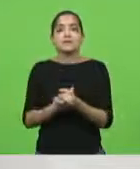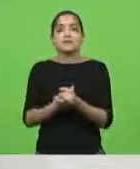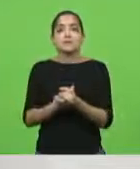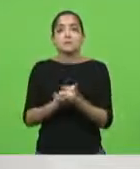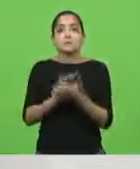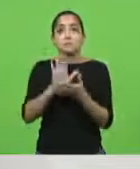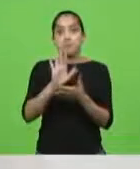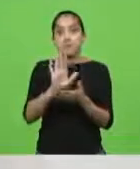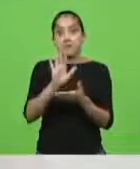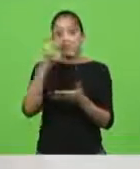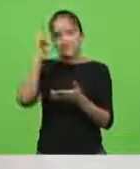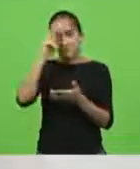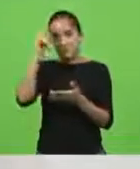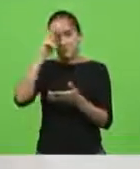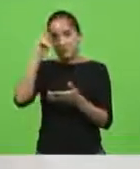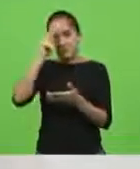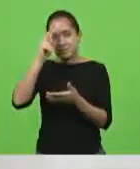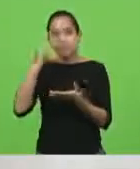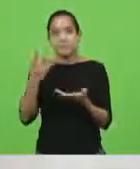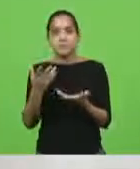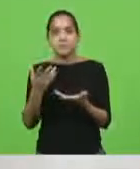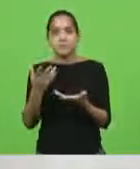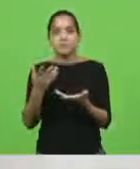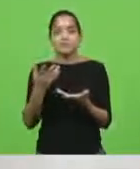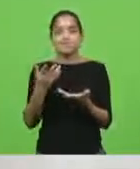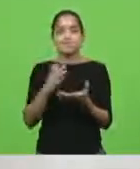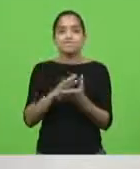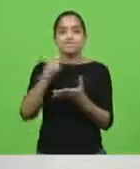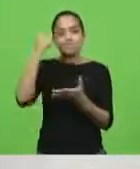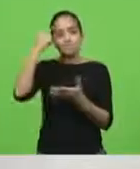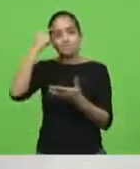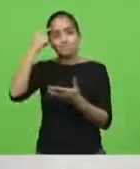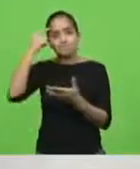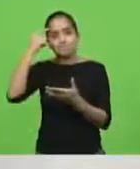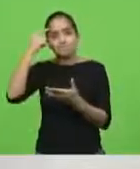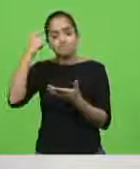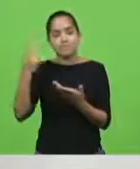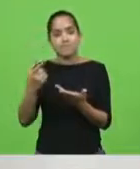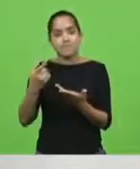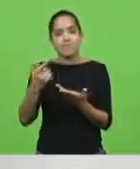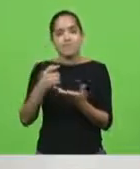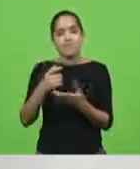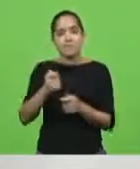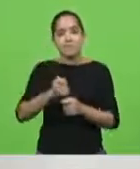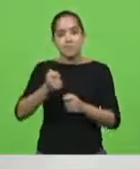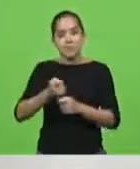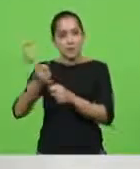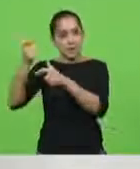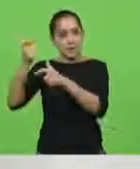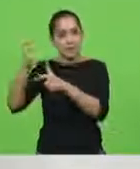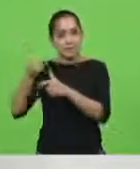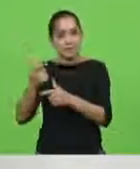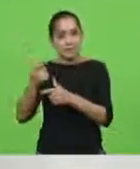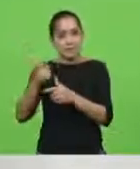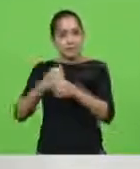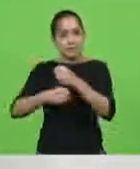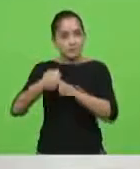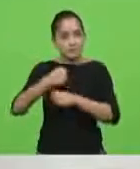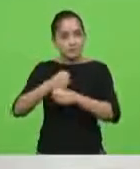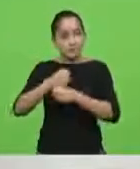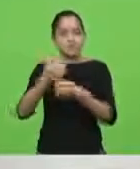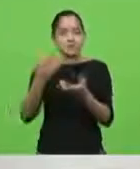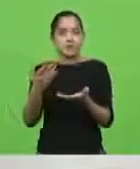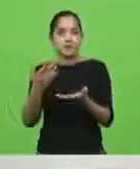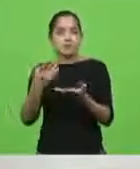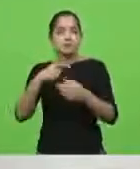Eu lembro das sensações, das impressões que nós tínhamos no ano novo, na virada de ano, porque, de fato, em algum momento